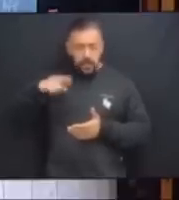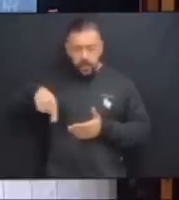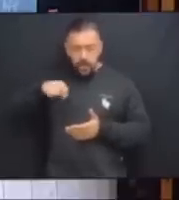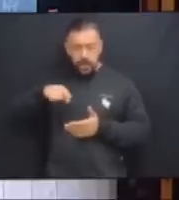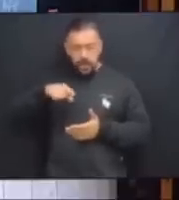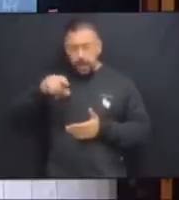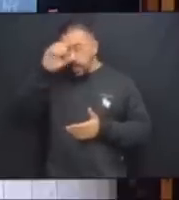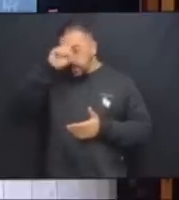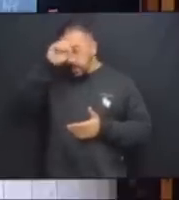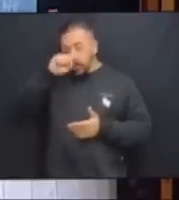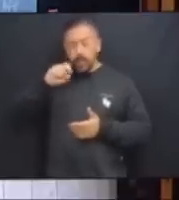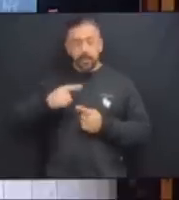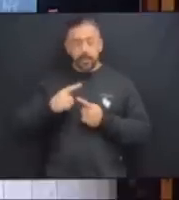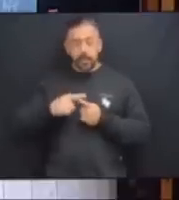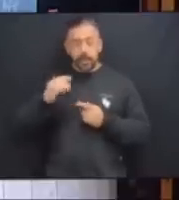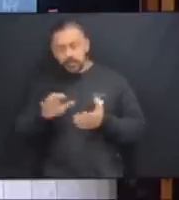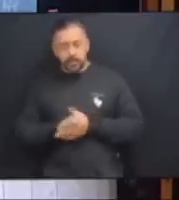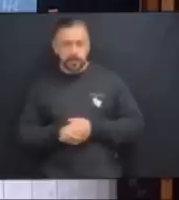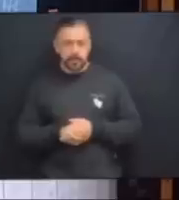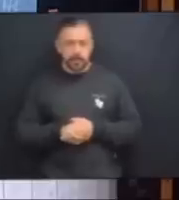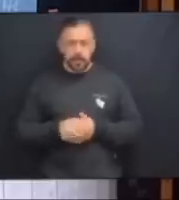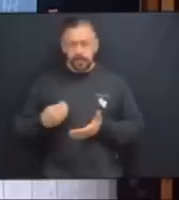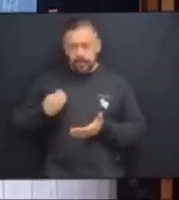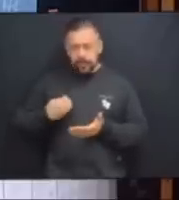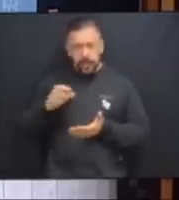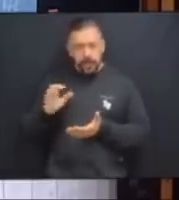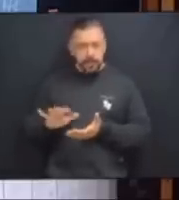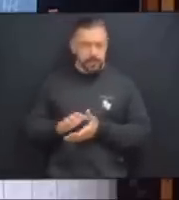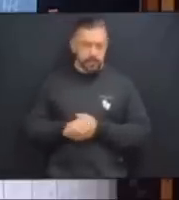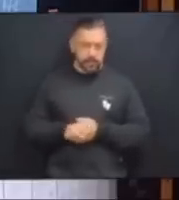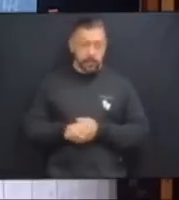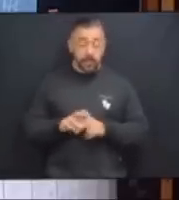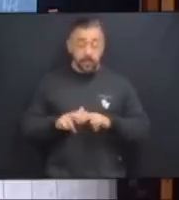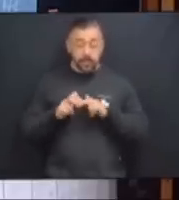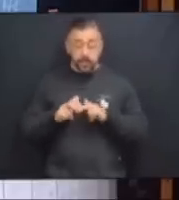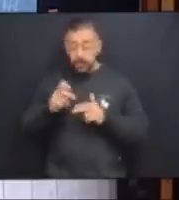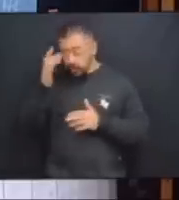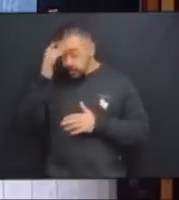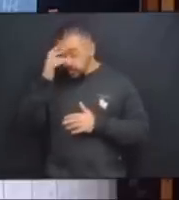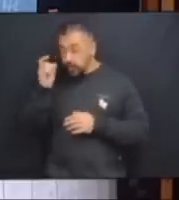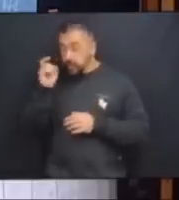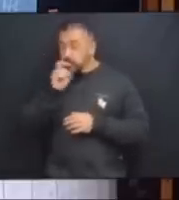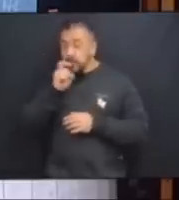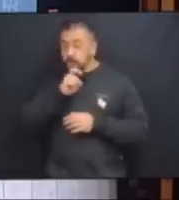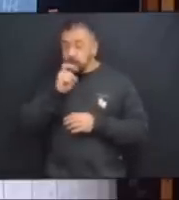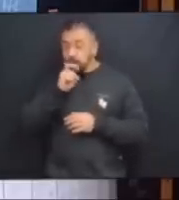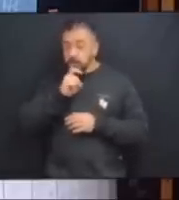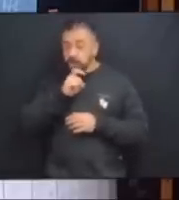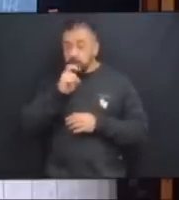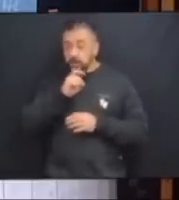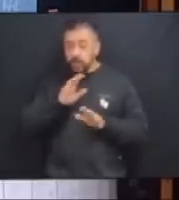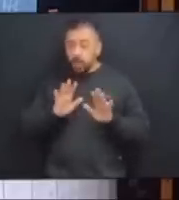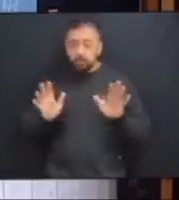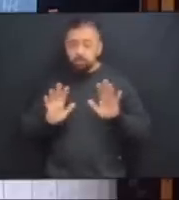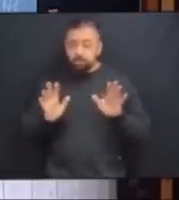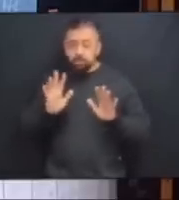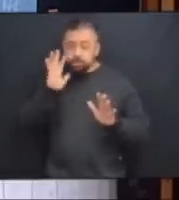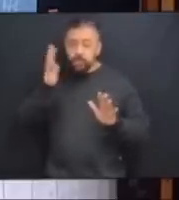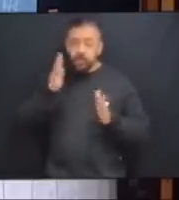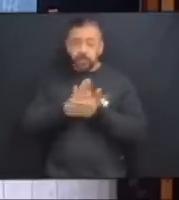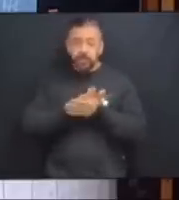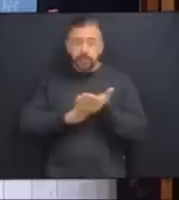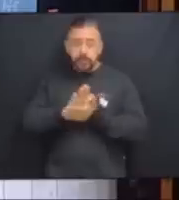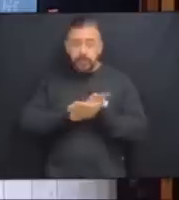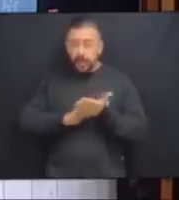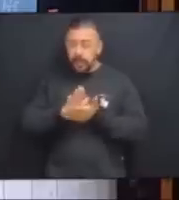se acostumaram com a mentira. E, portanto, aquele que mentiu não foi repreendido, Diliardi.